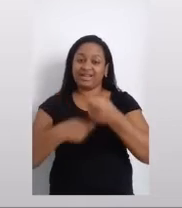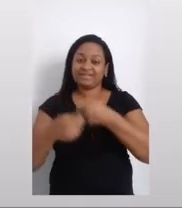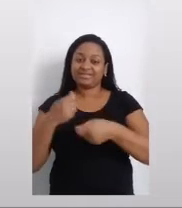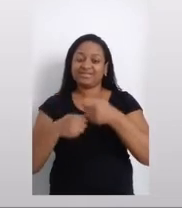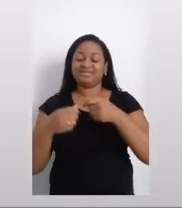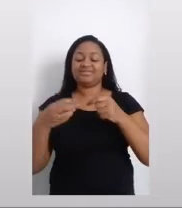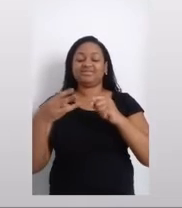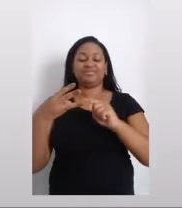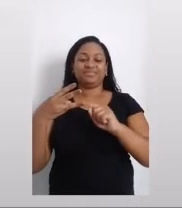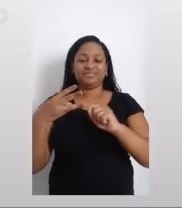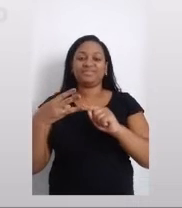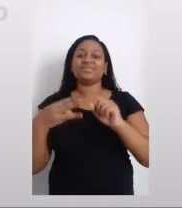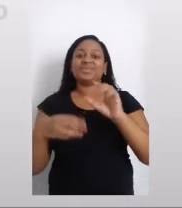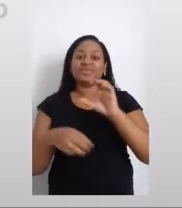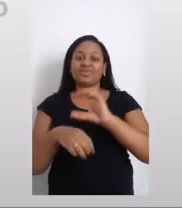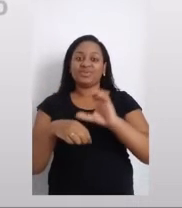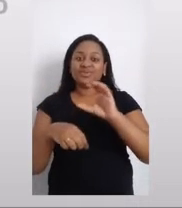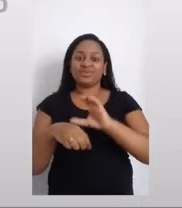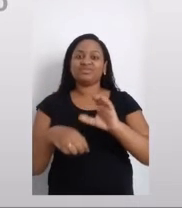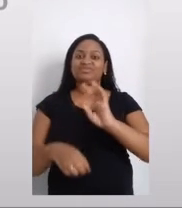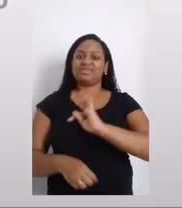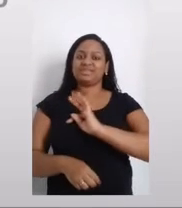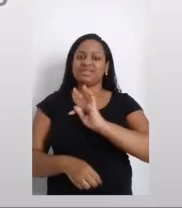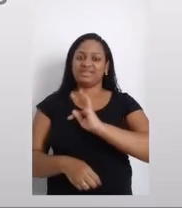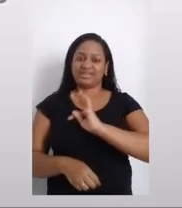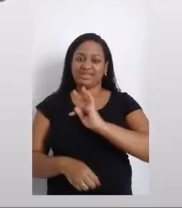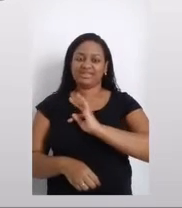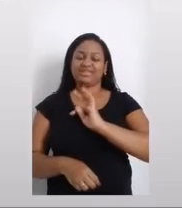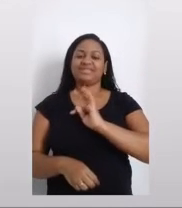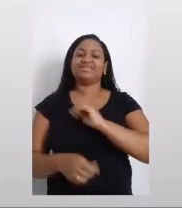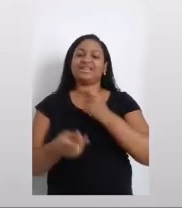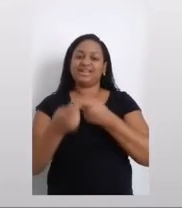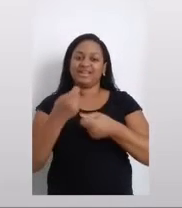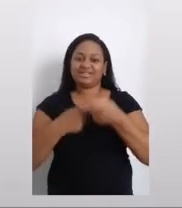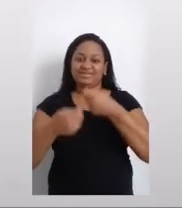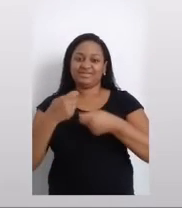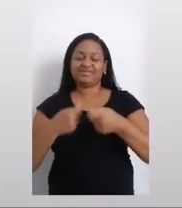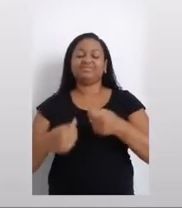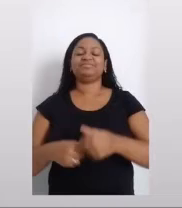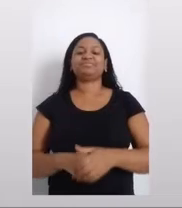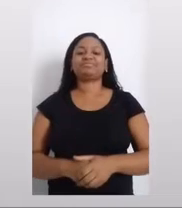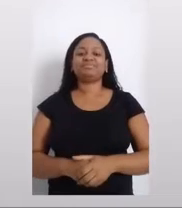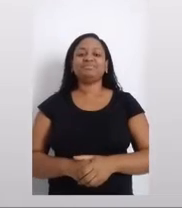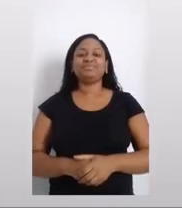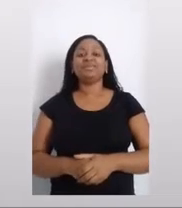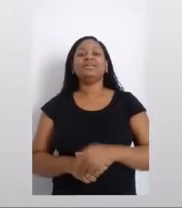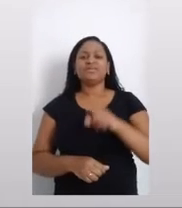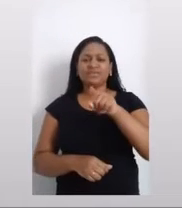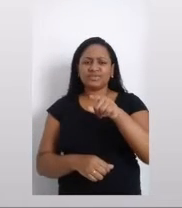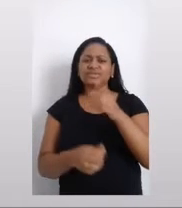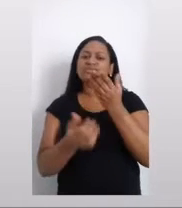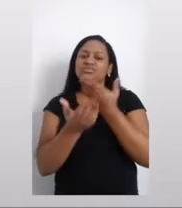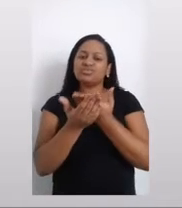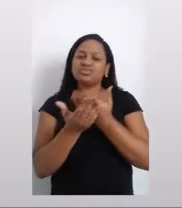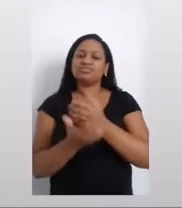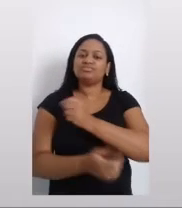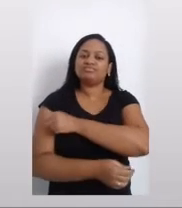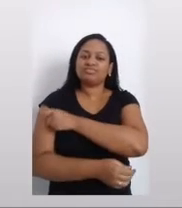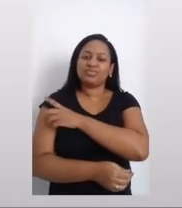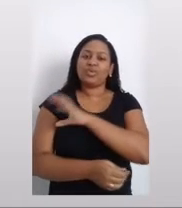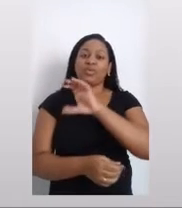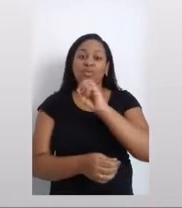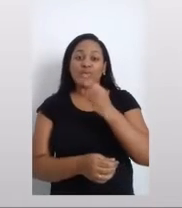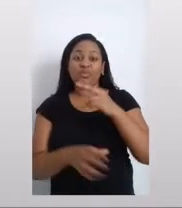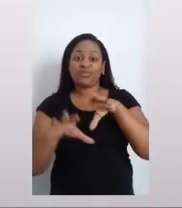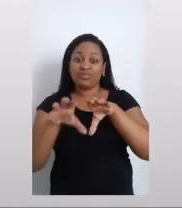administração e o curso técnico de nível médio em administração. E para você que concluiu